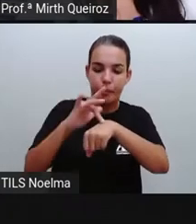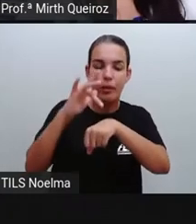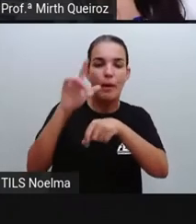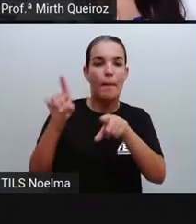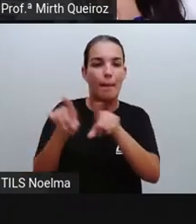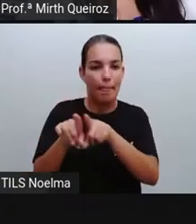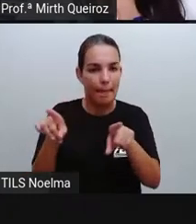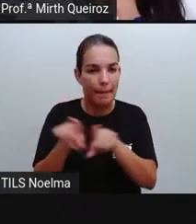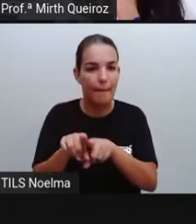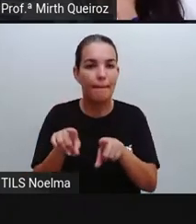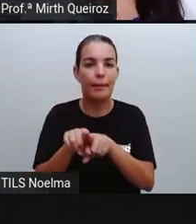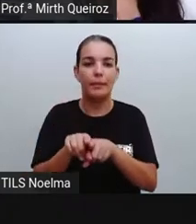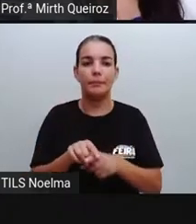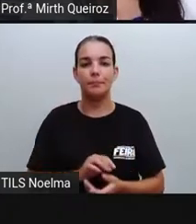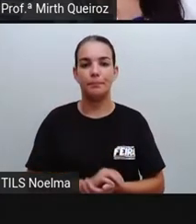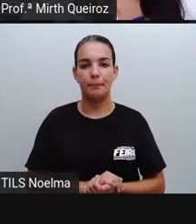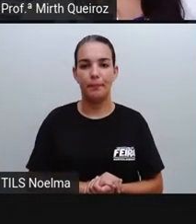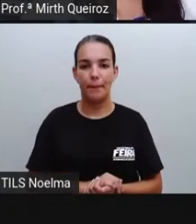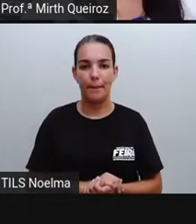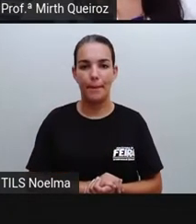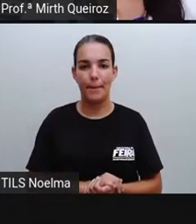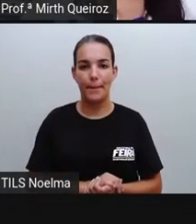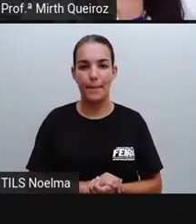pelo Aedes aegypti, certo?